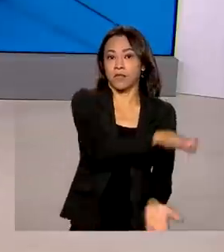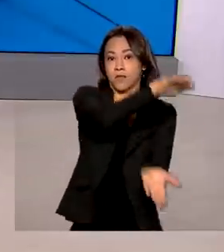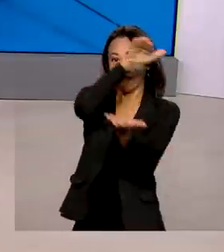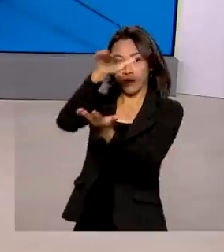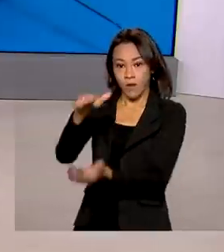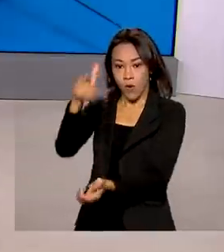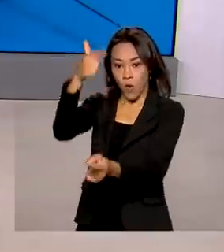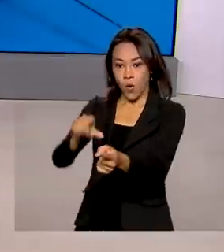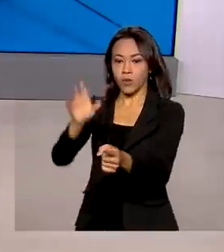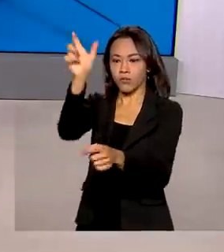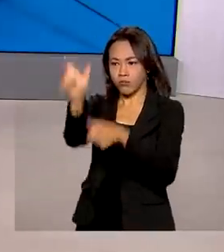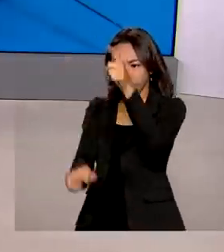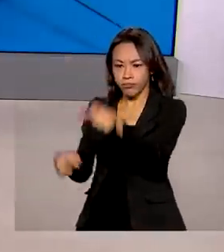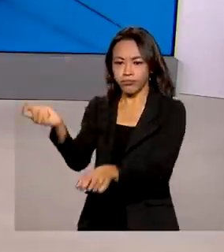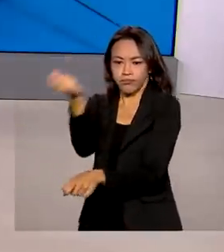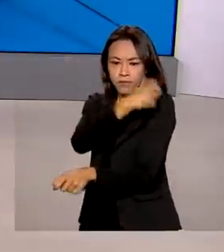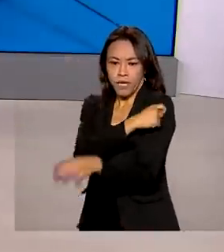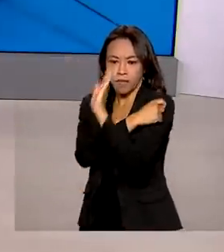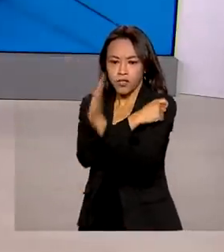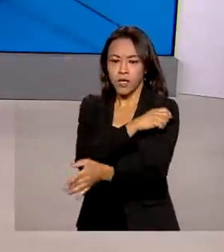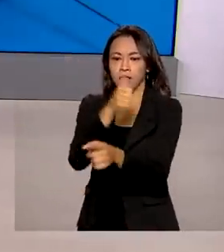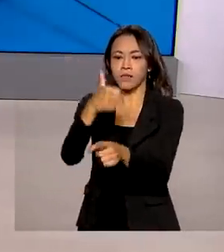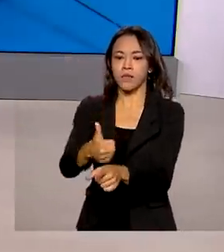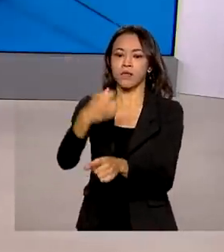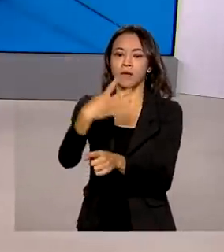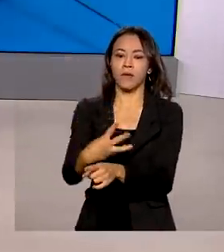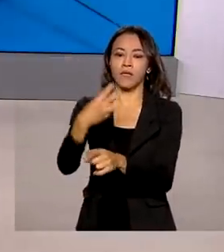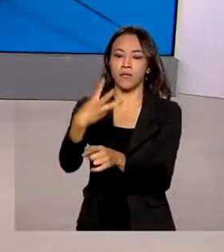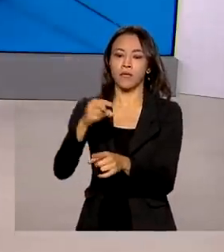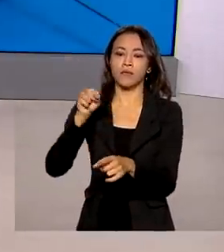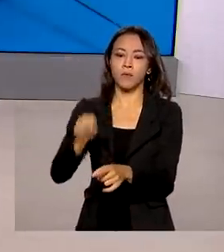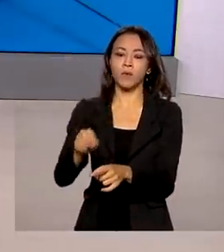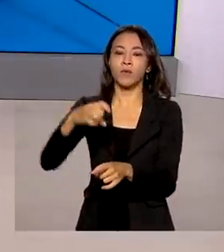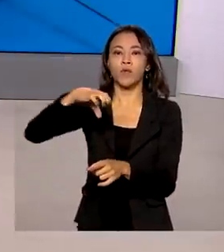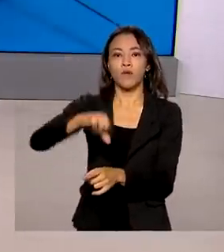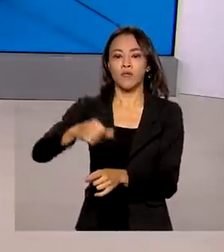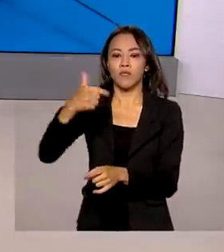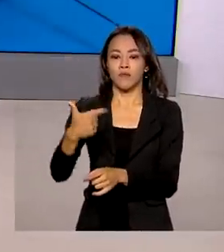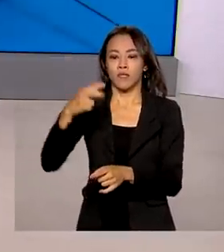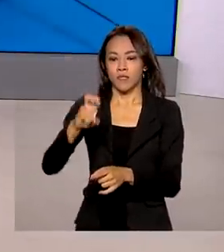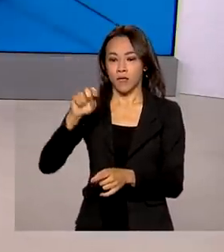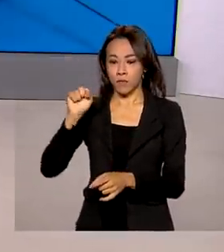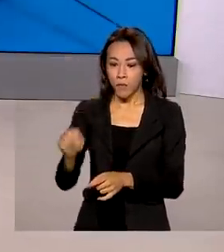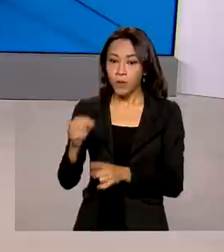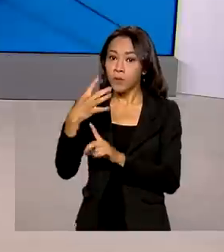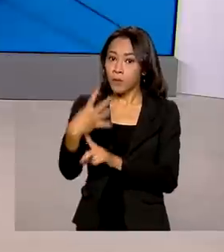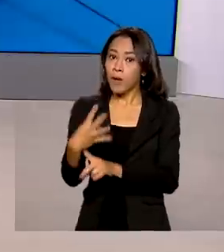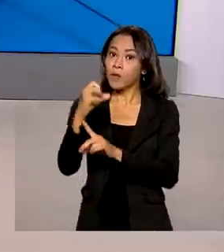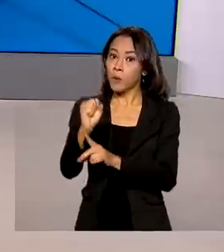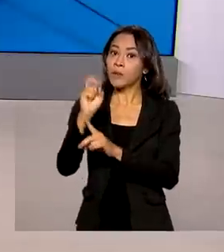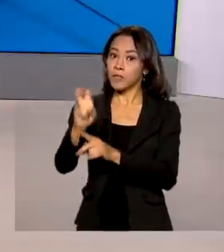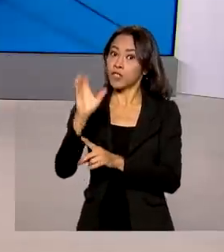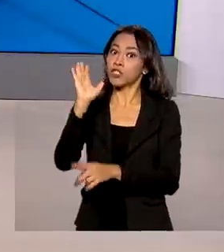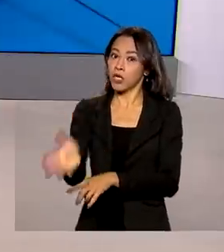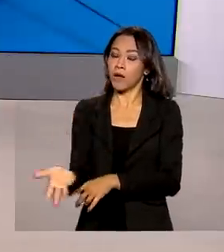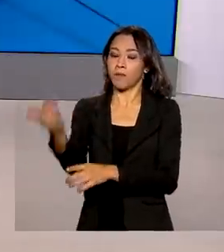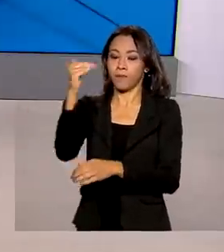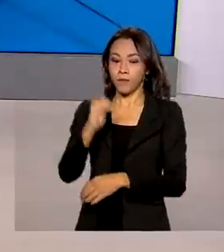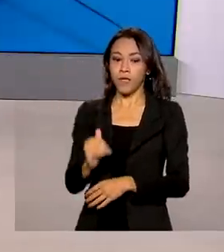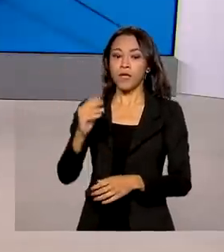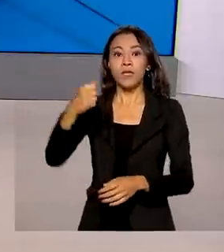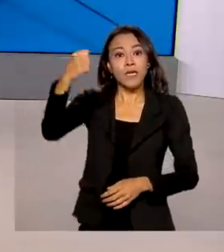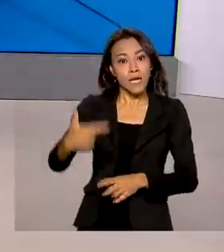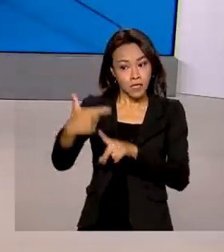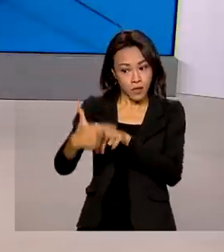143 milhões 925 mil 485 pessoas tomaram a primeira dose da vacina e o número de brasileiros que